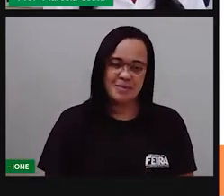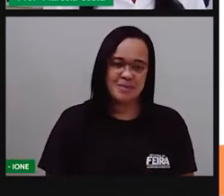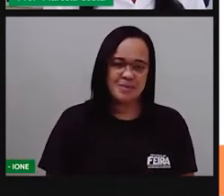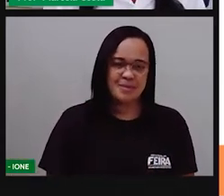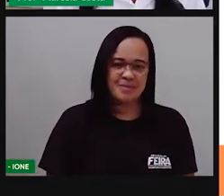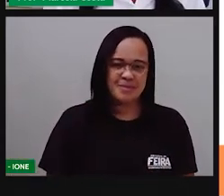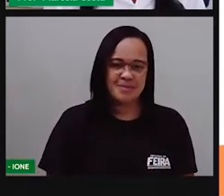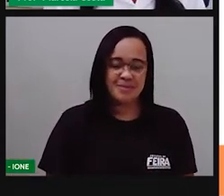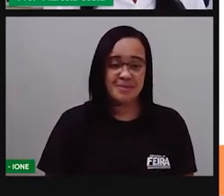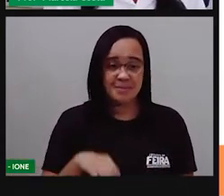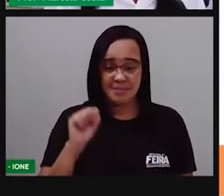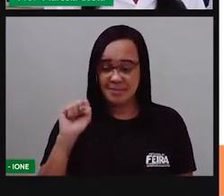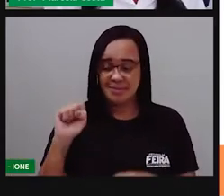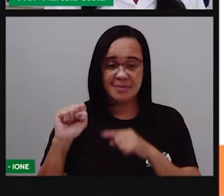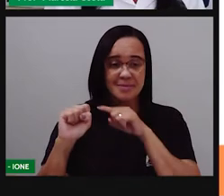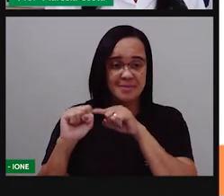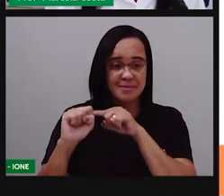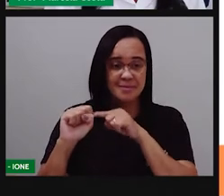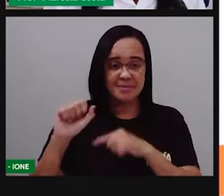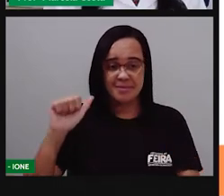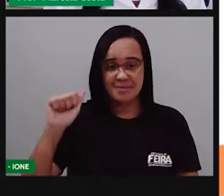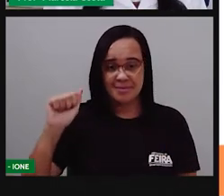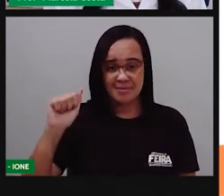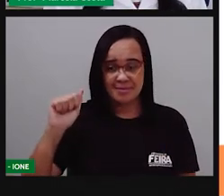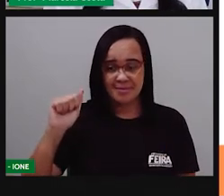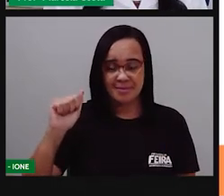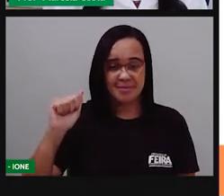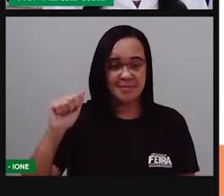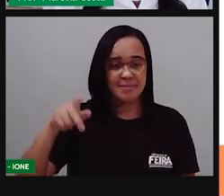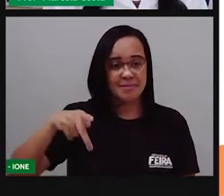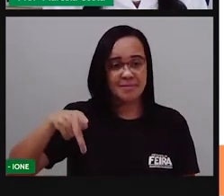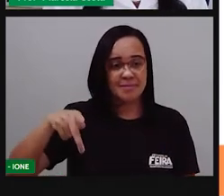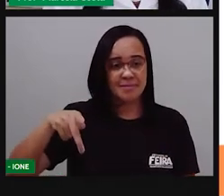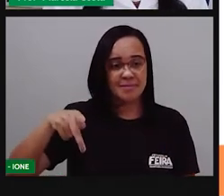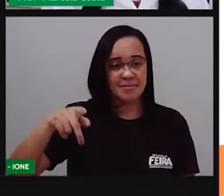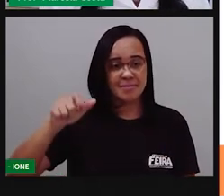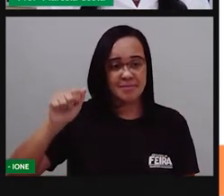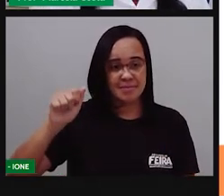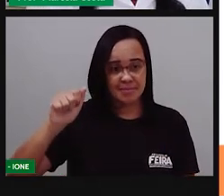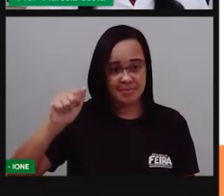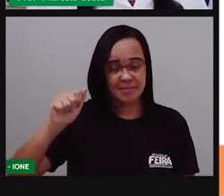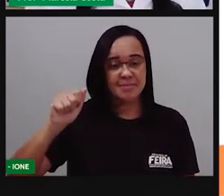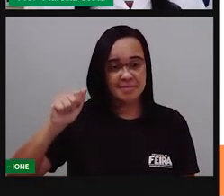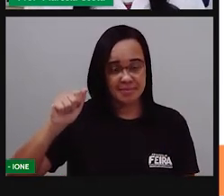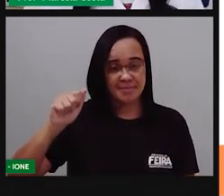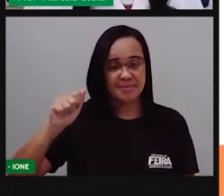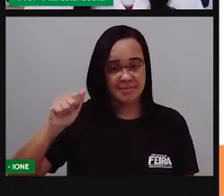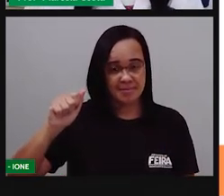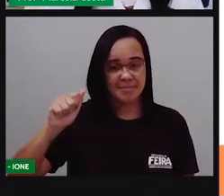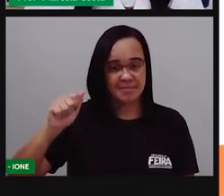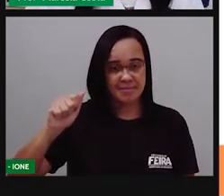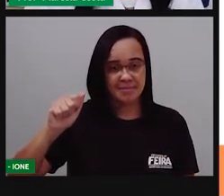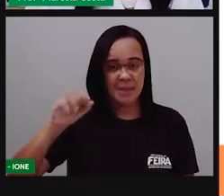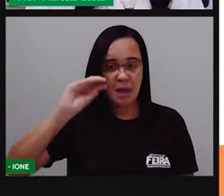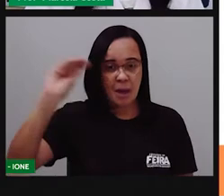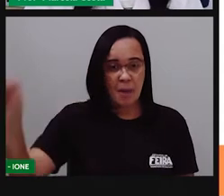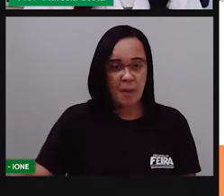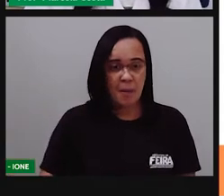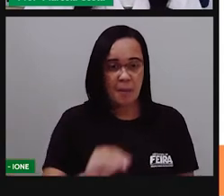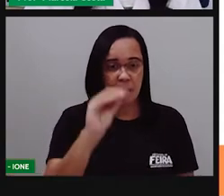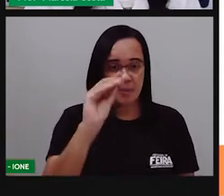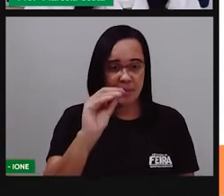essa palavra aqui, ó. Sapa. Eu peguei a sílaba